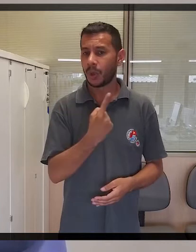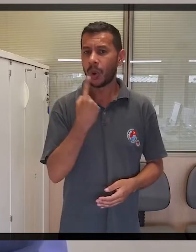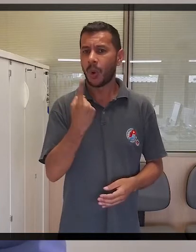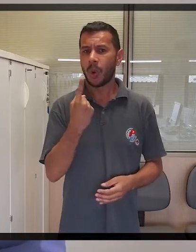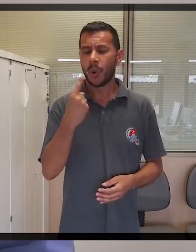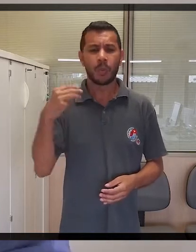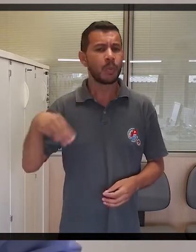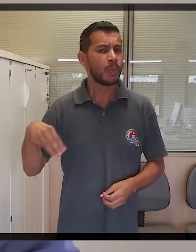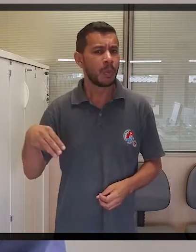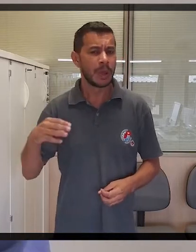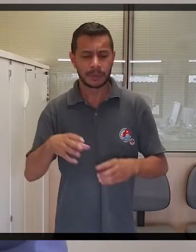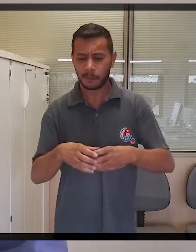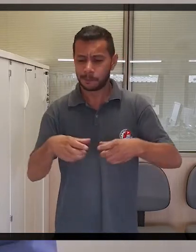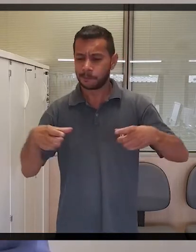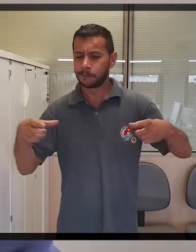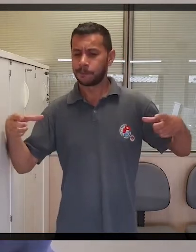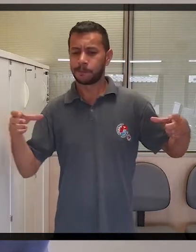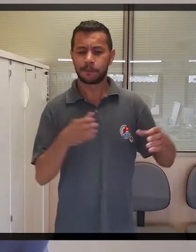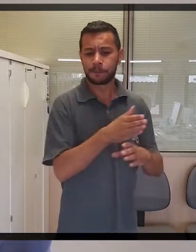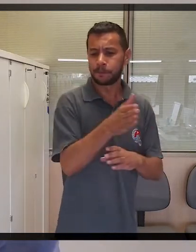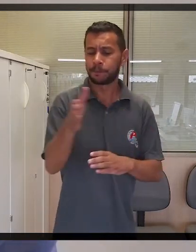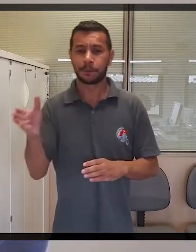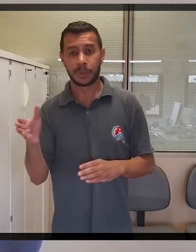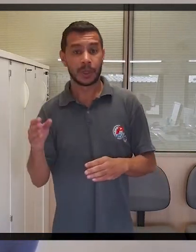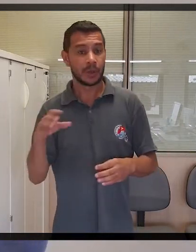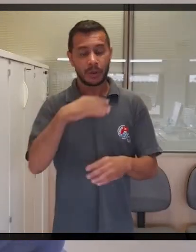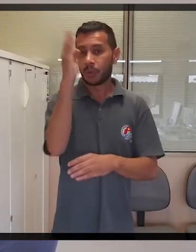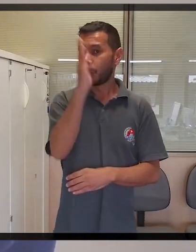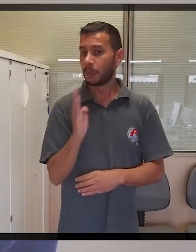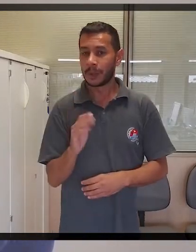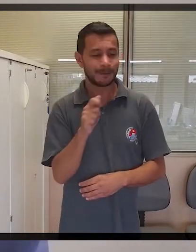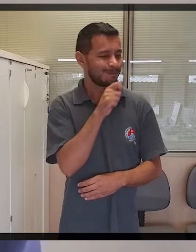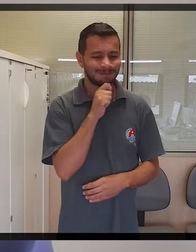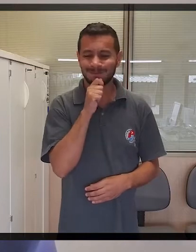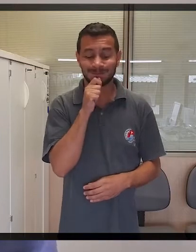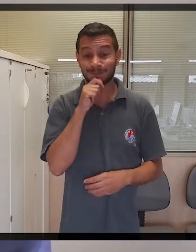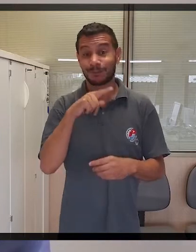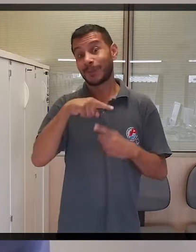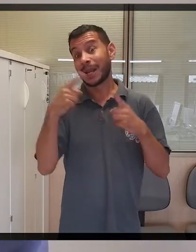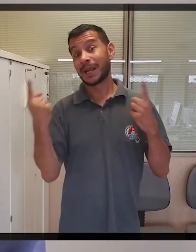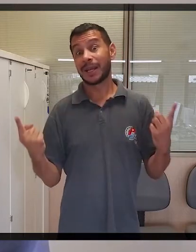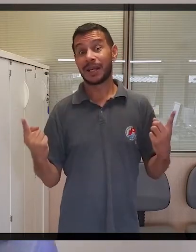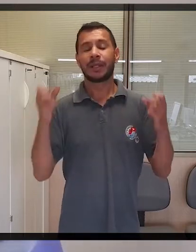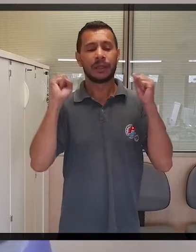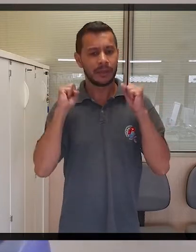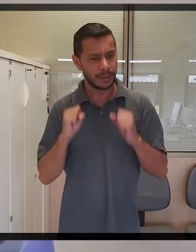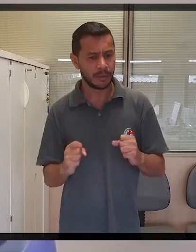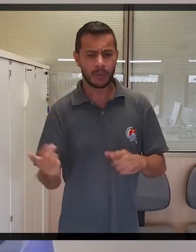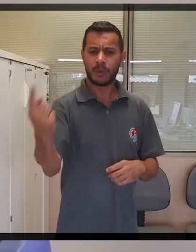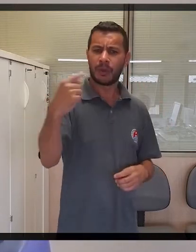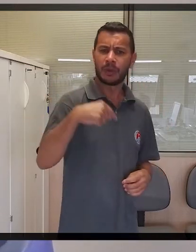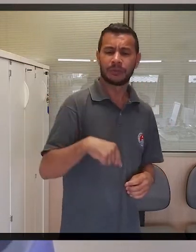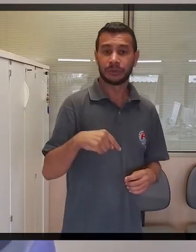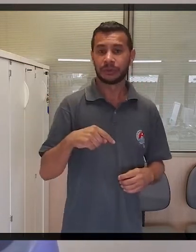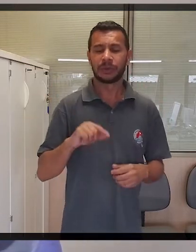mais de um mês, que está se alastrando. Ele tem que tomar uns cuidados. Não chegou no país, mas vai chegar. E o que a gente pode fazer? Cuidar de